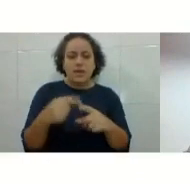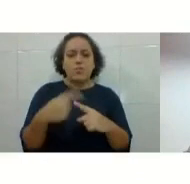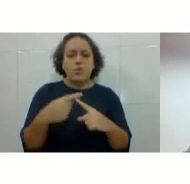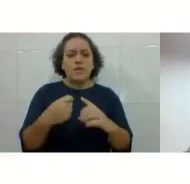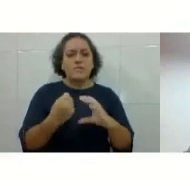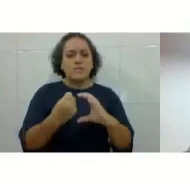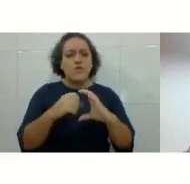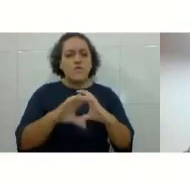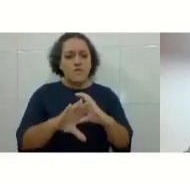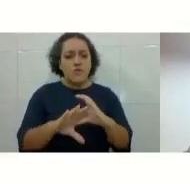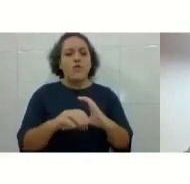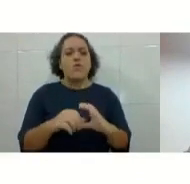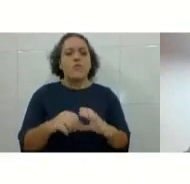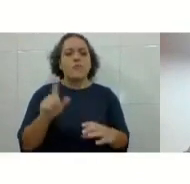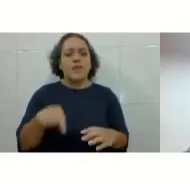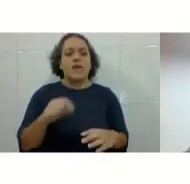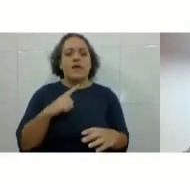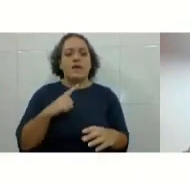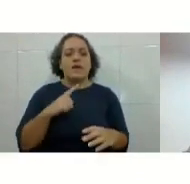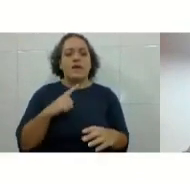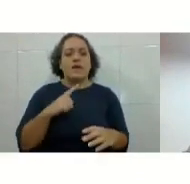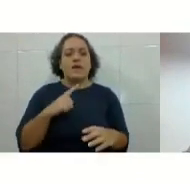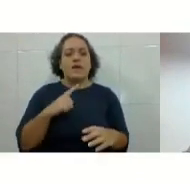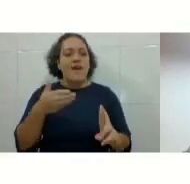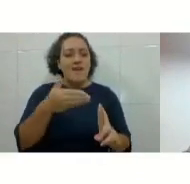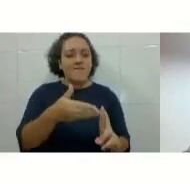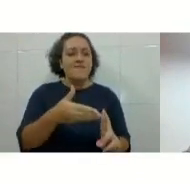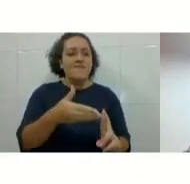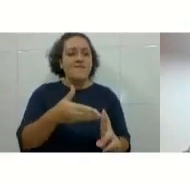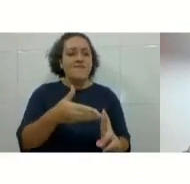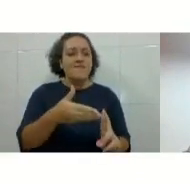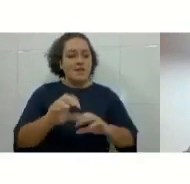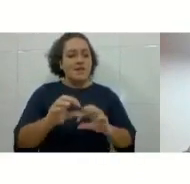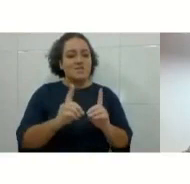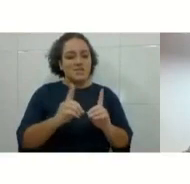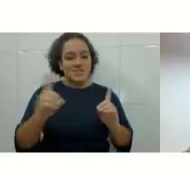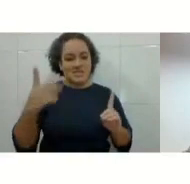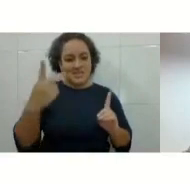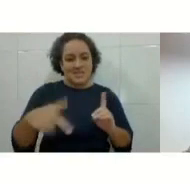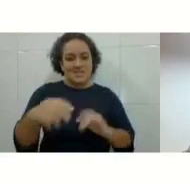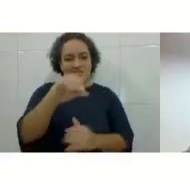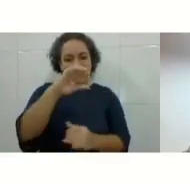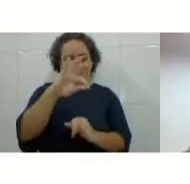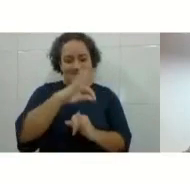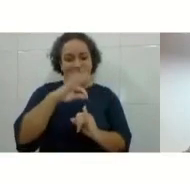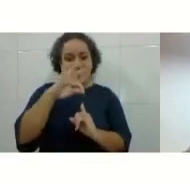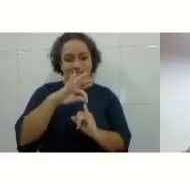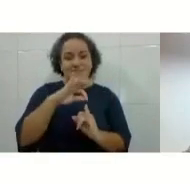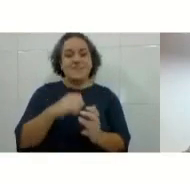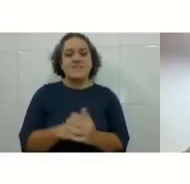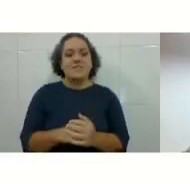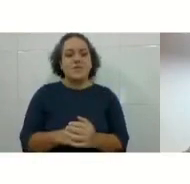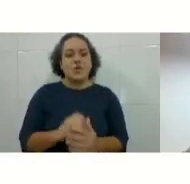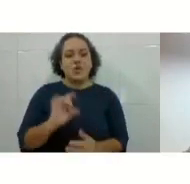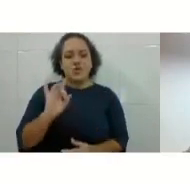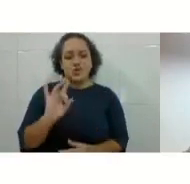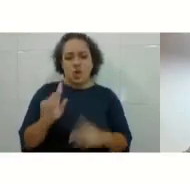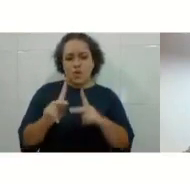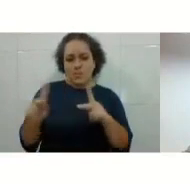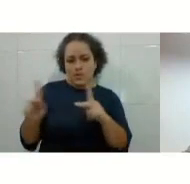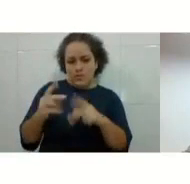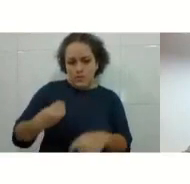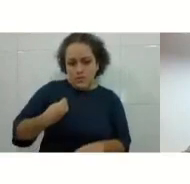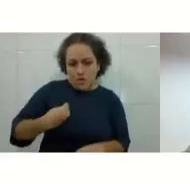né? É o Centro de Referência e Informação e Educação à Distância do IFES, e não é composto só por nós, professores, é